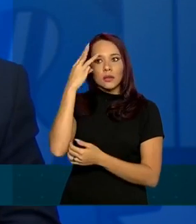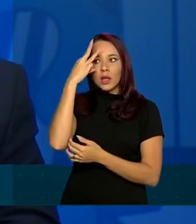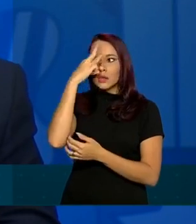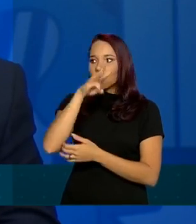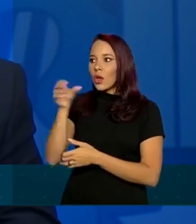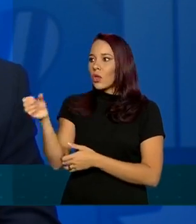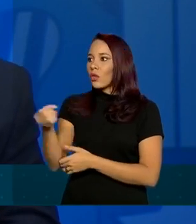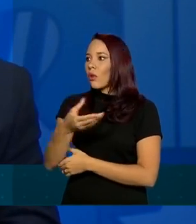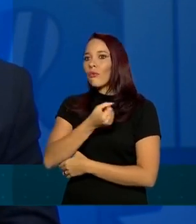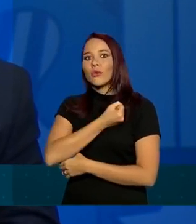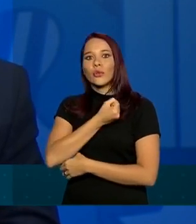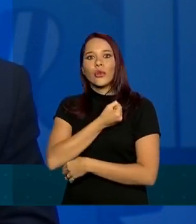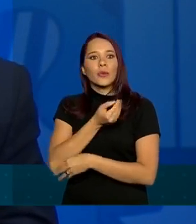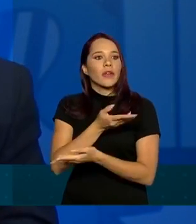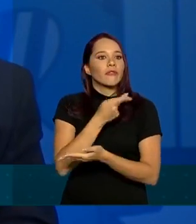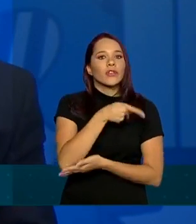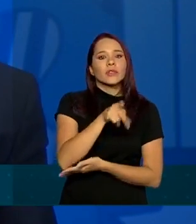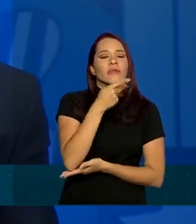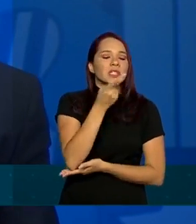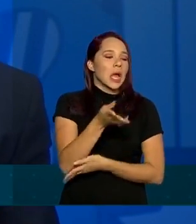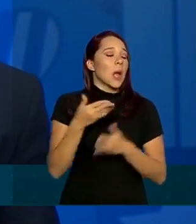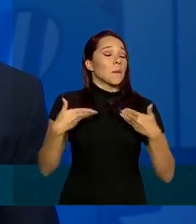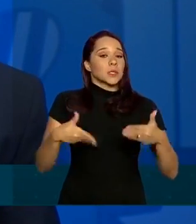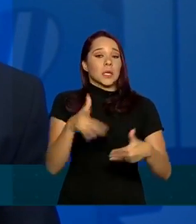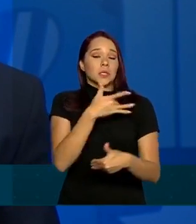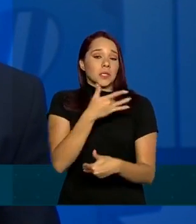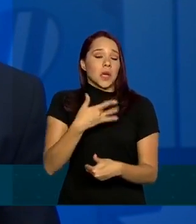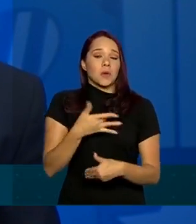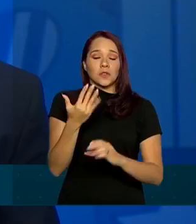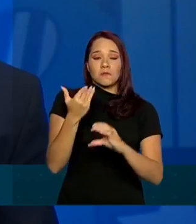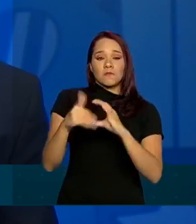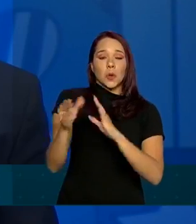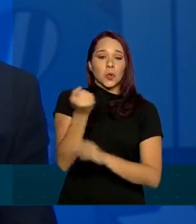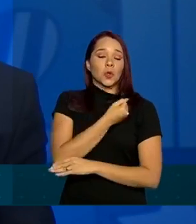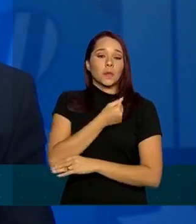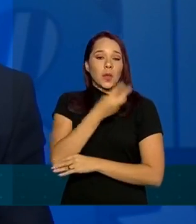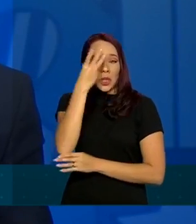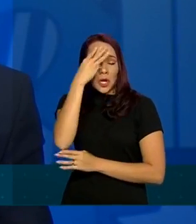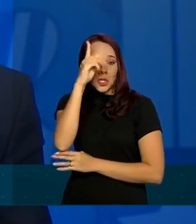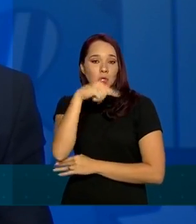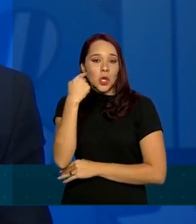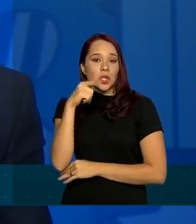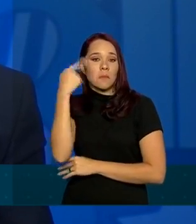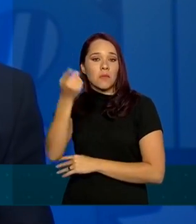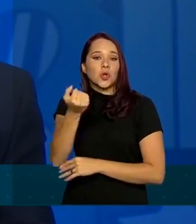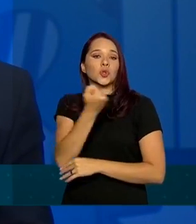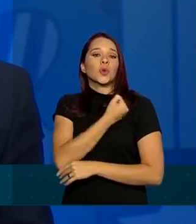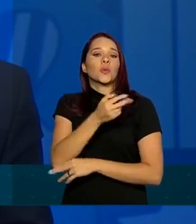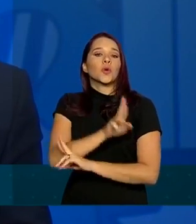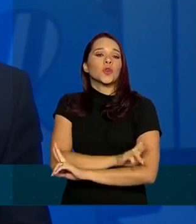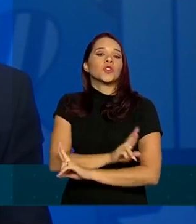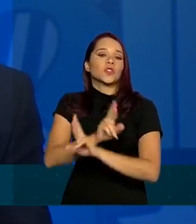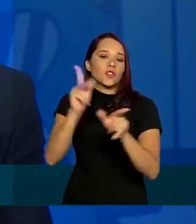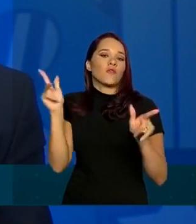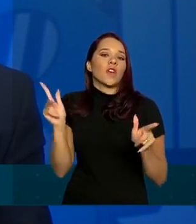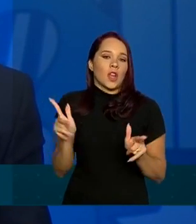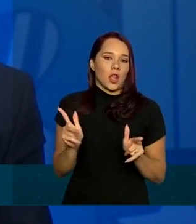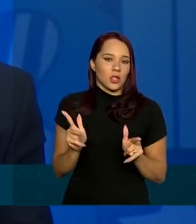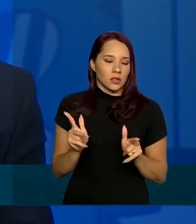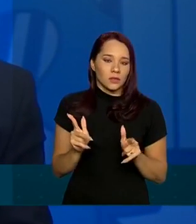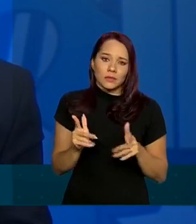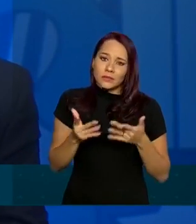sai um novo número e vocês vão falar ah o ministério da saúde mandou um número mas três horas depois esse número já foi já está